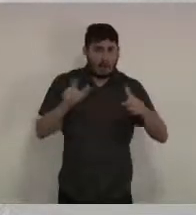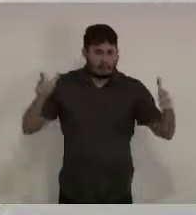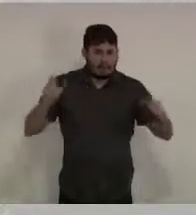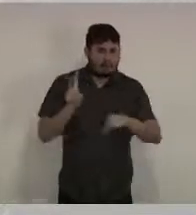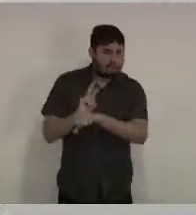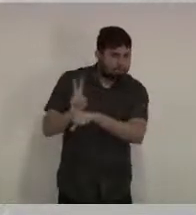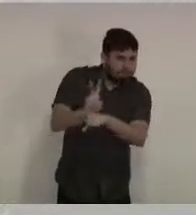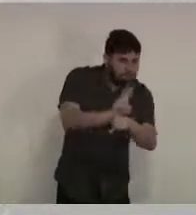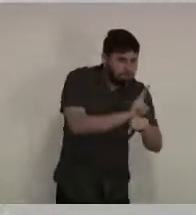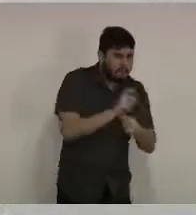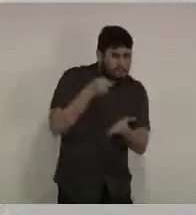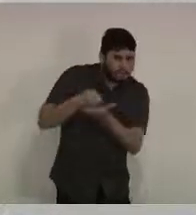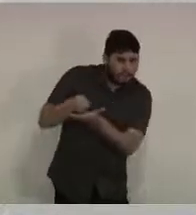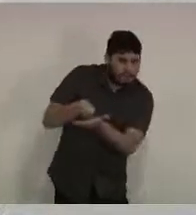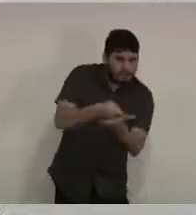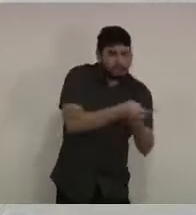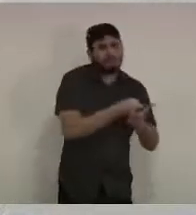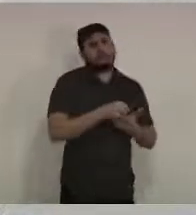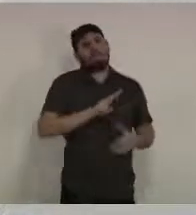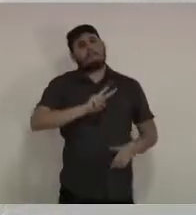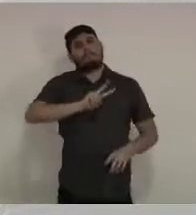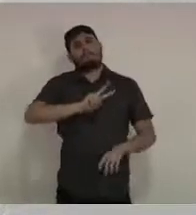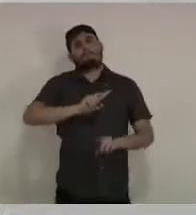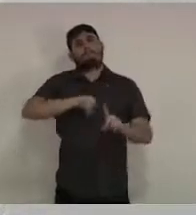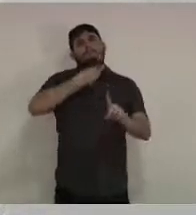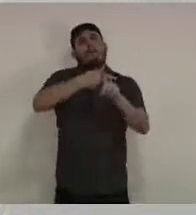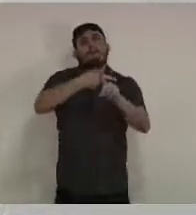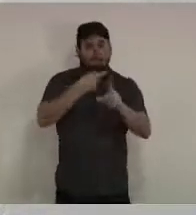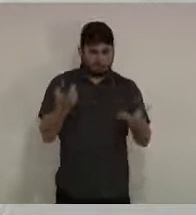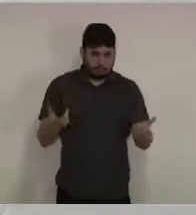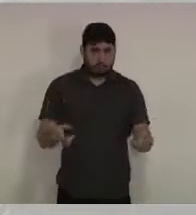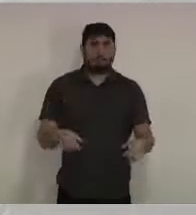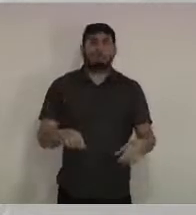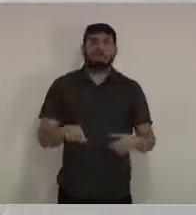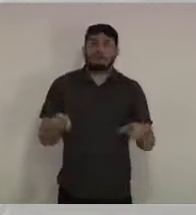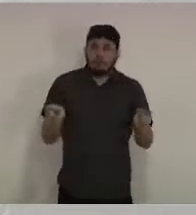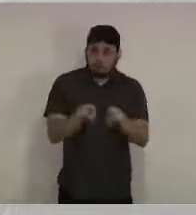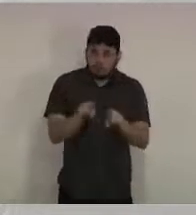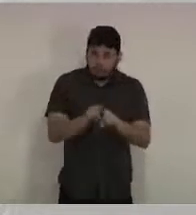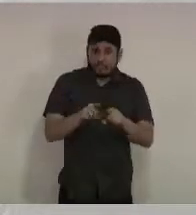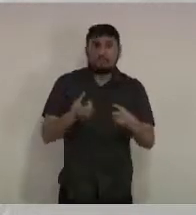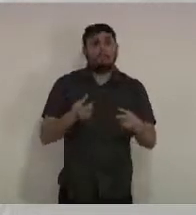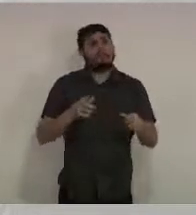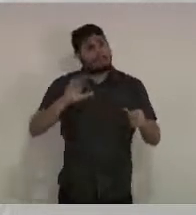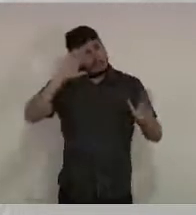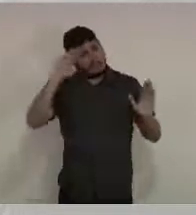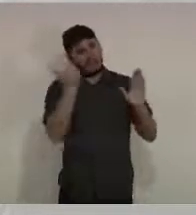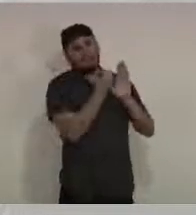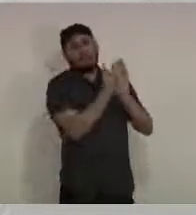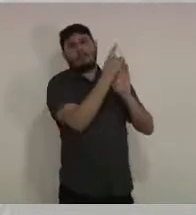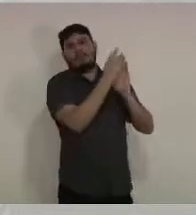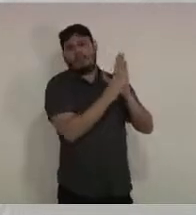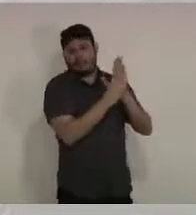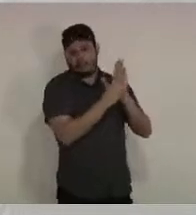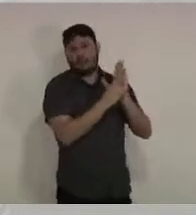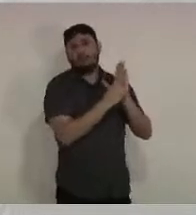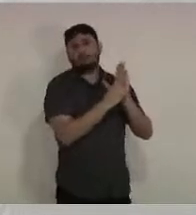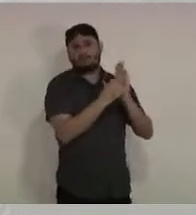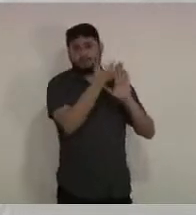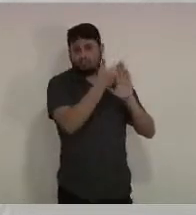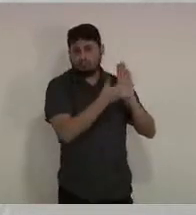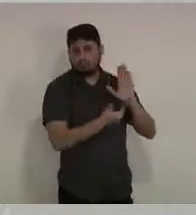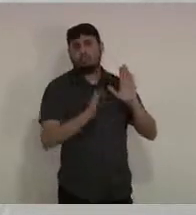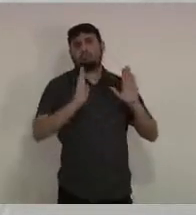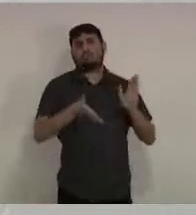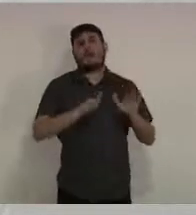estabelecidas. E aí a gente vai ter uma ampliação da fiscalização nas medidas do decreto já publicados. Então, isso a gente